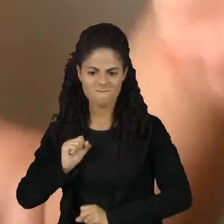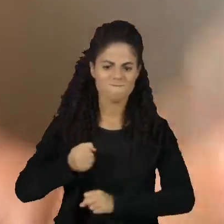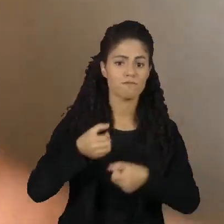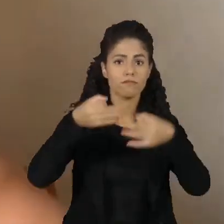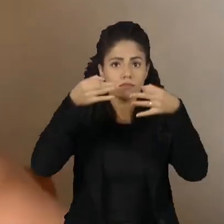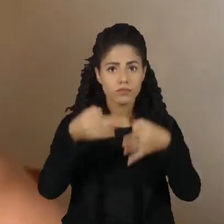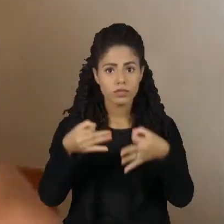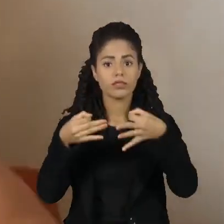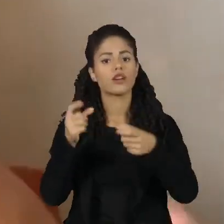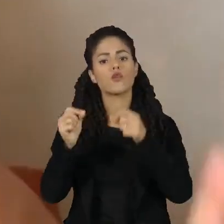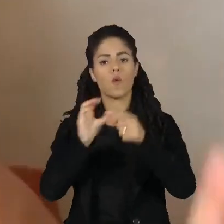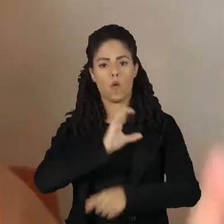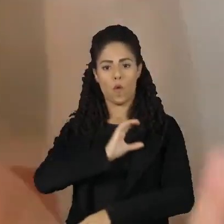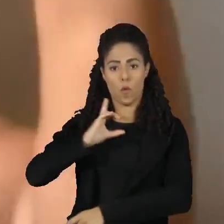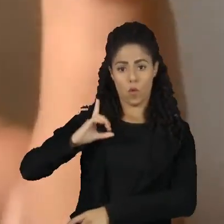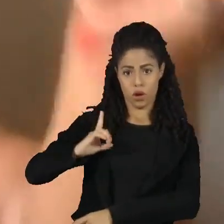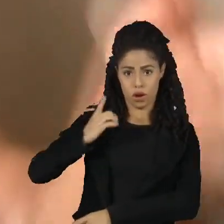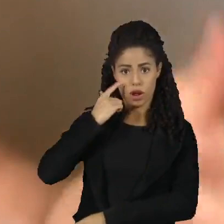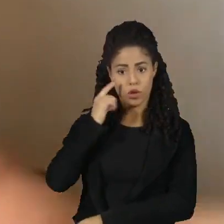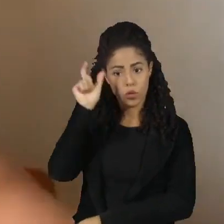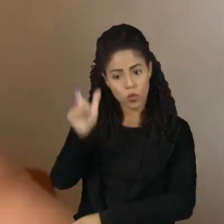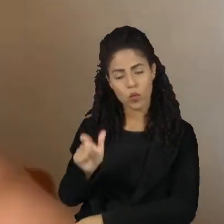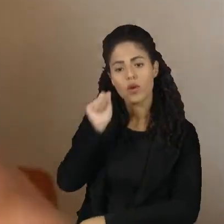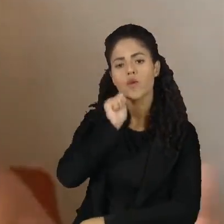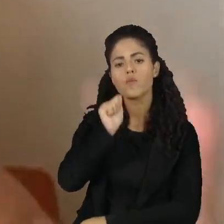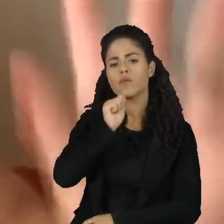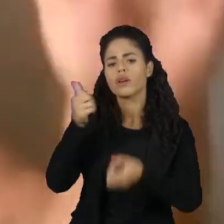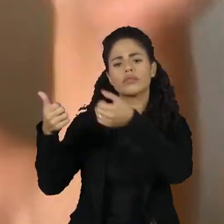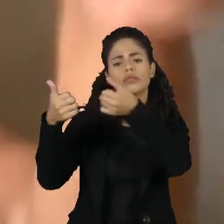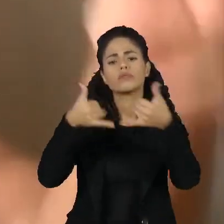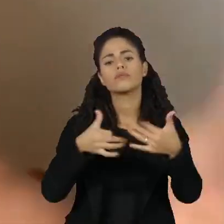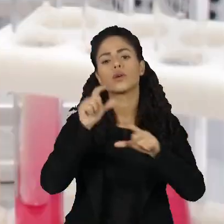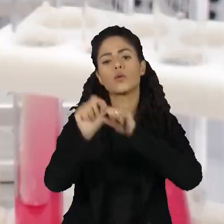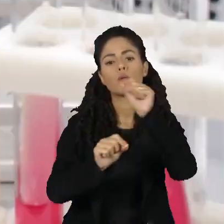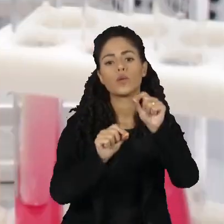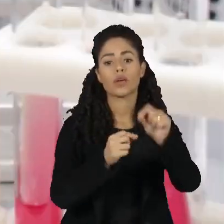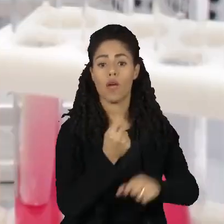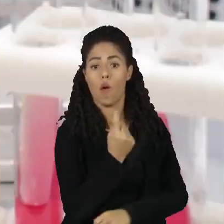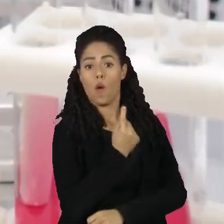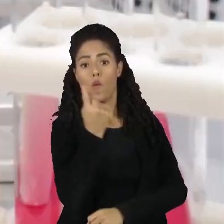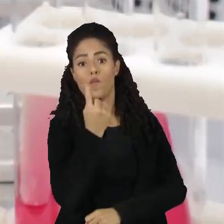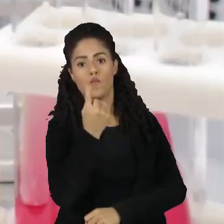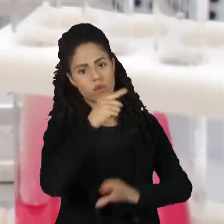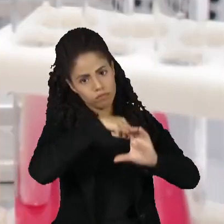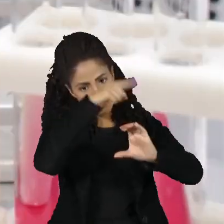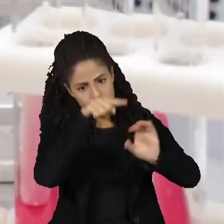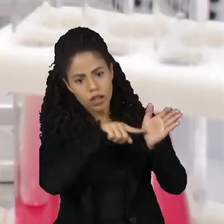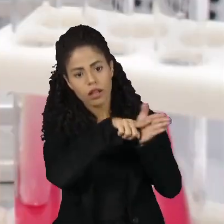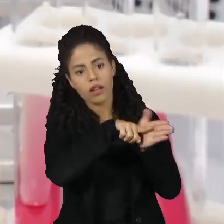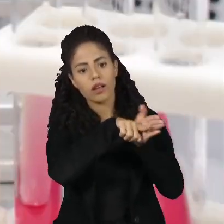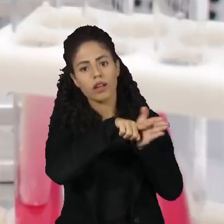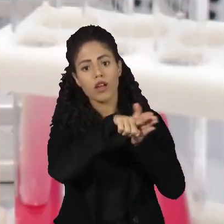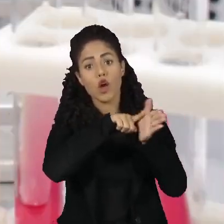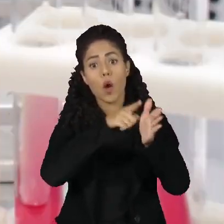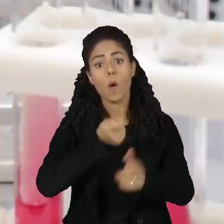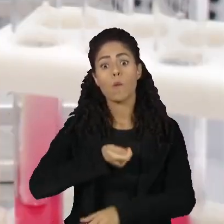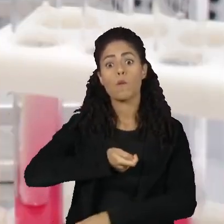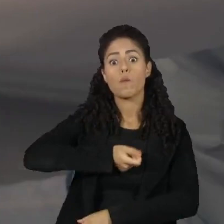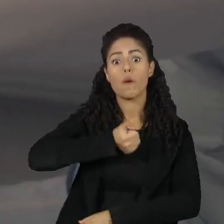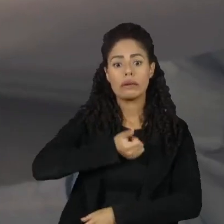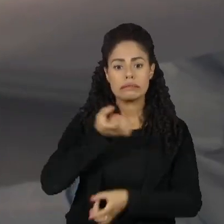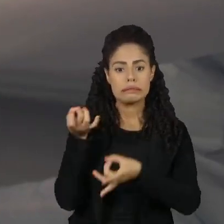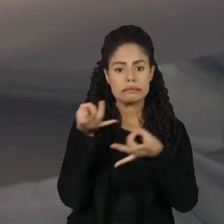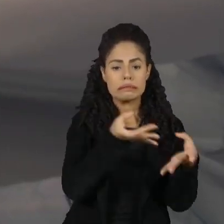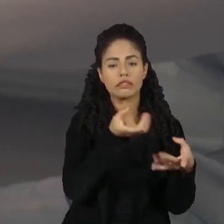Uma das coordenadoras da campanha cita o exemplo de uma pesquisadora do Mato Grosso que quase desistiu de uma